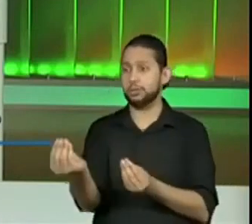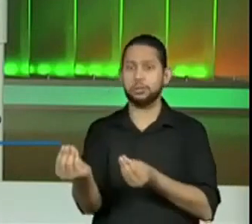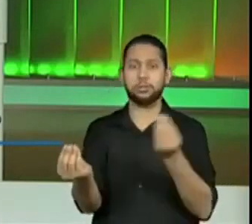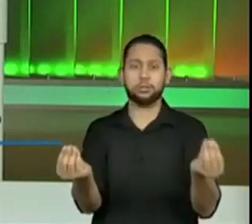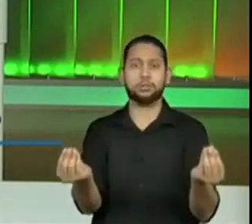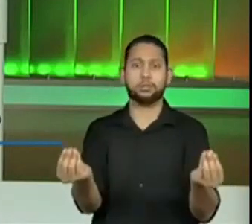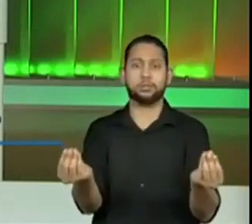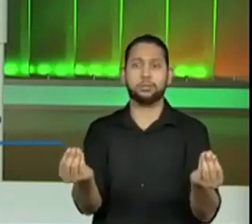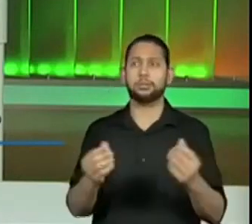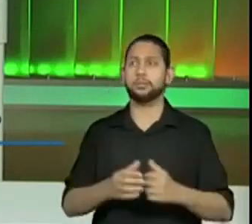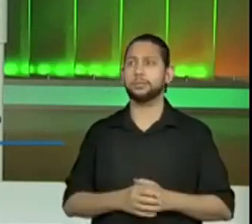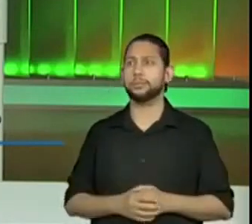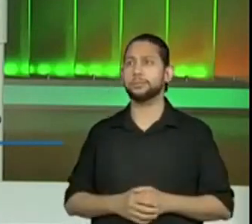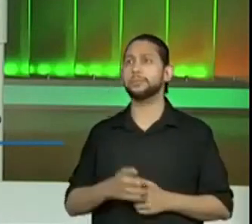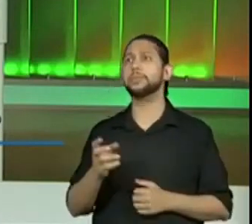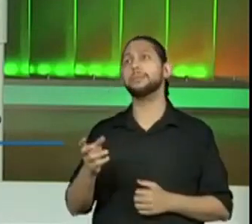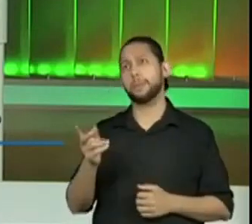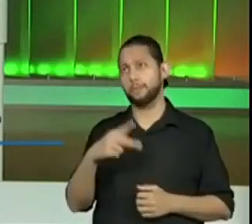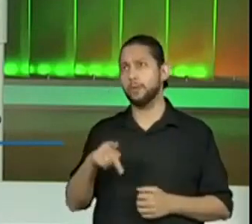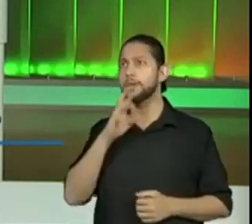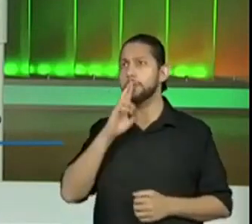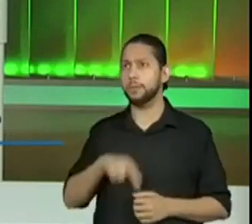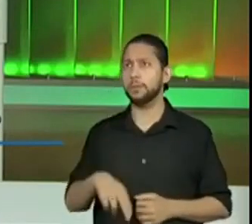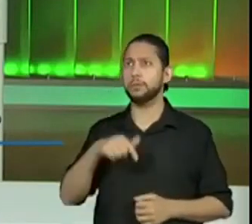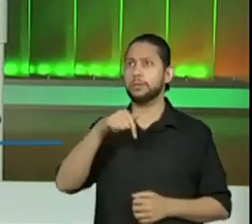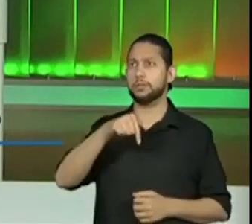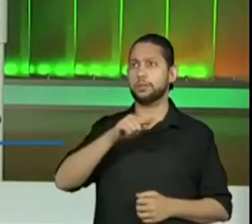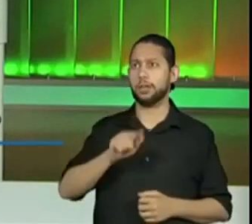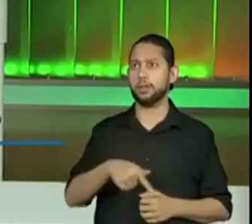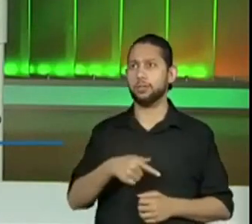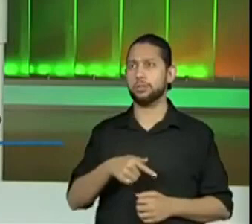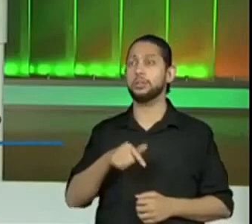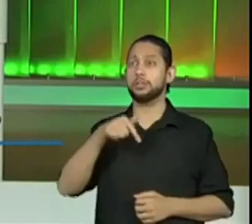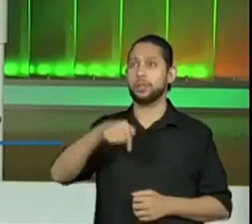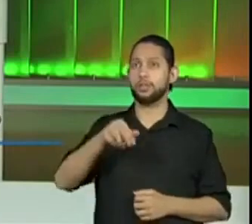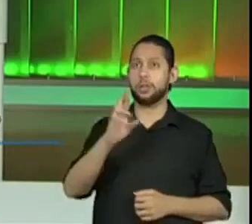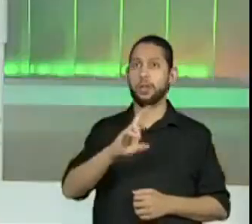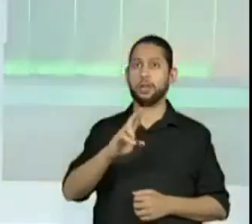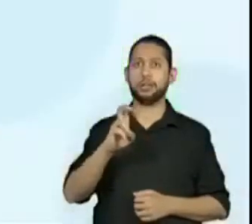Isolete falou R 7,50. Pronto, tem toda a razão. Ó, aqui,